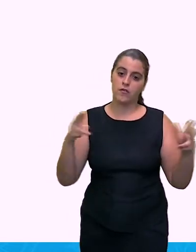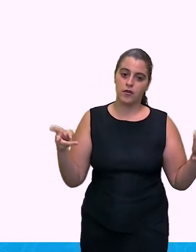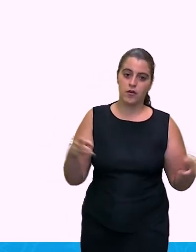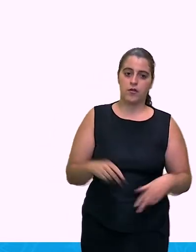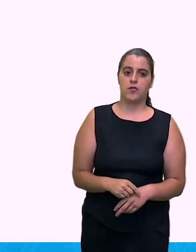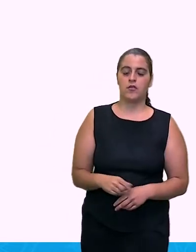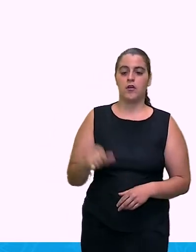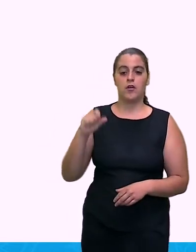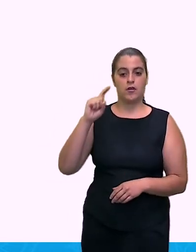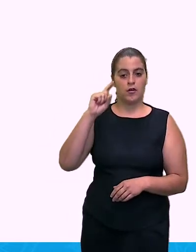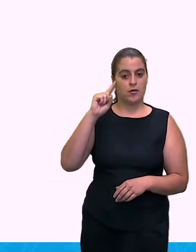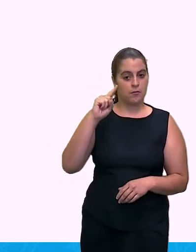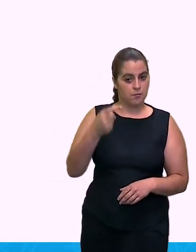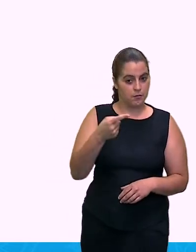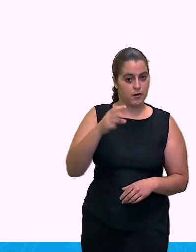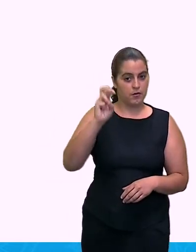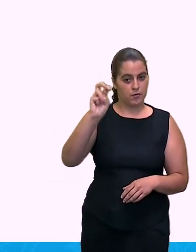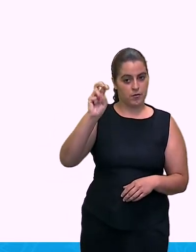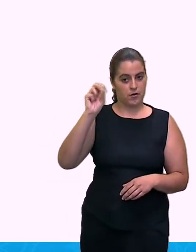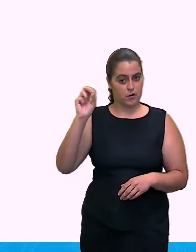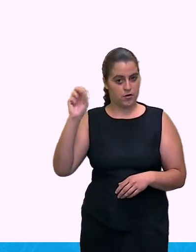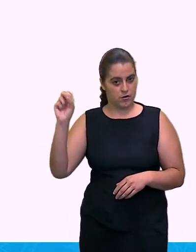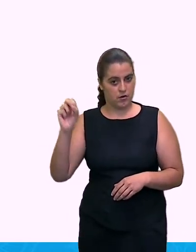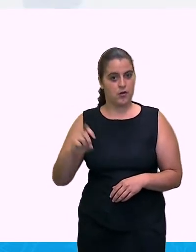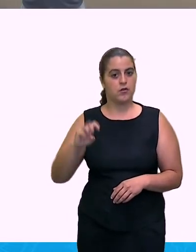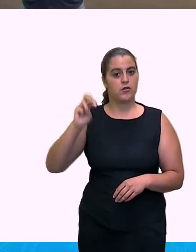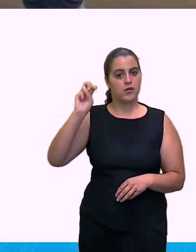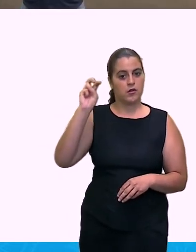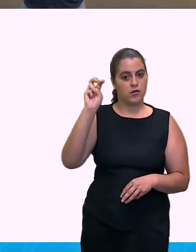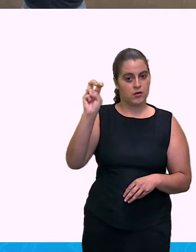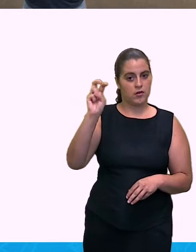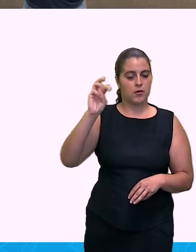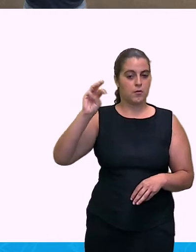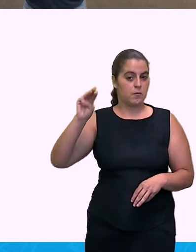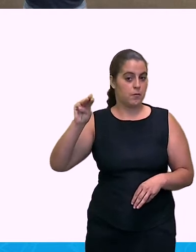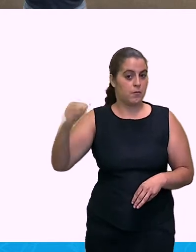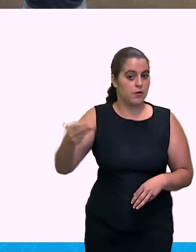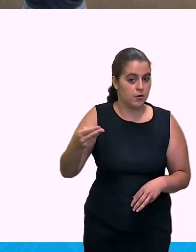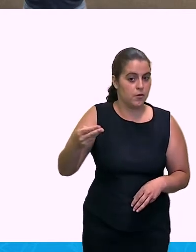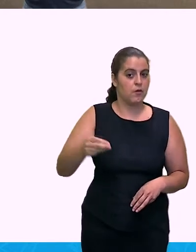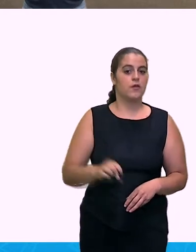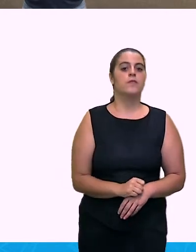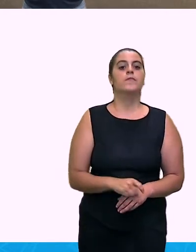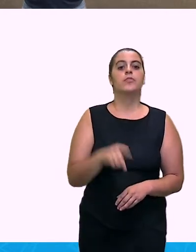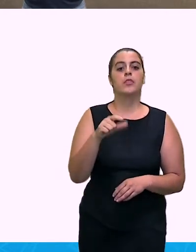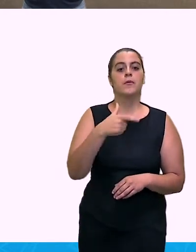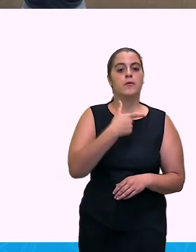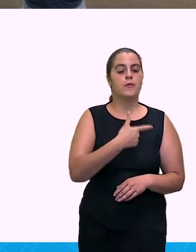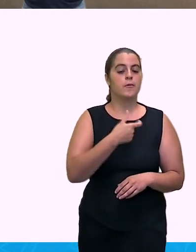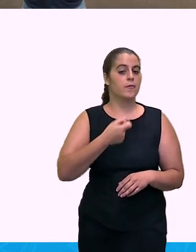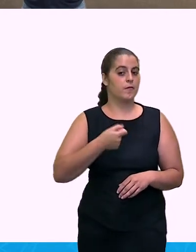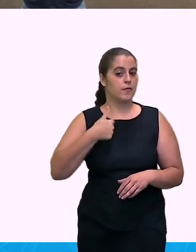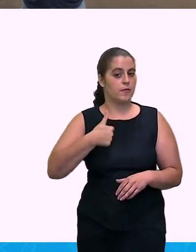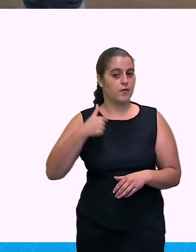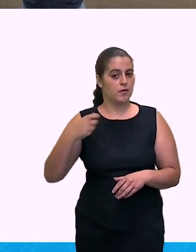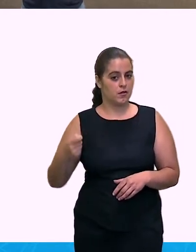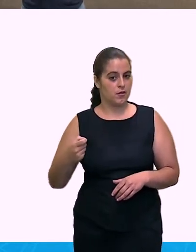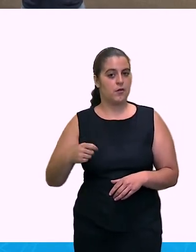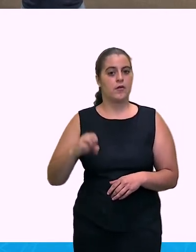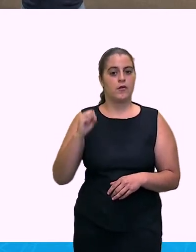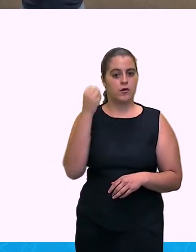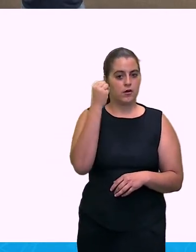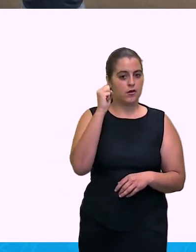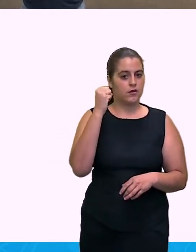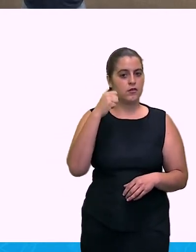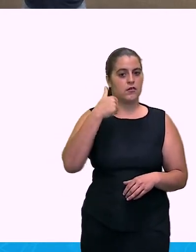que a população ficasse entre 817 mil a 818 mil. 2010,